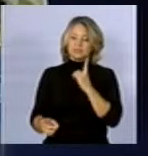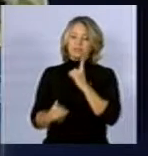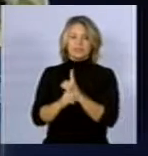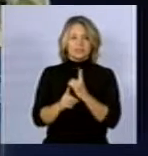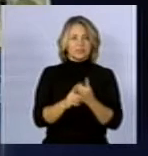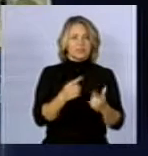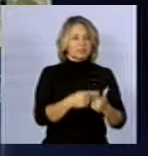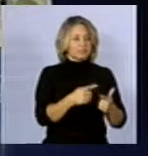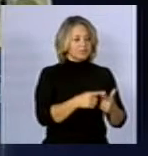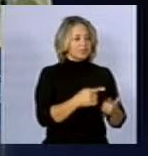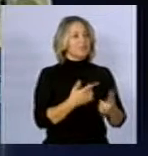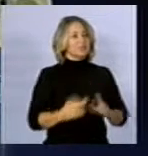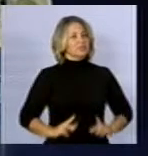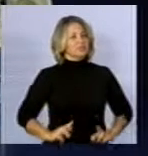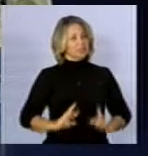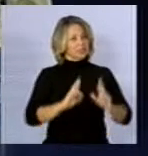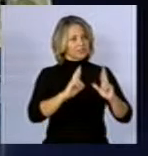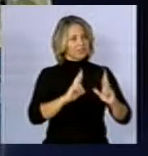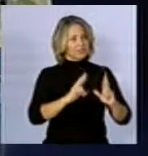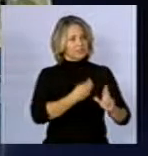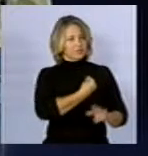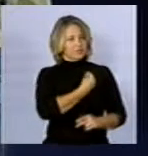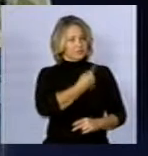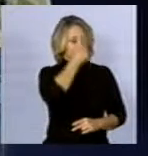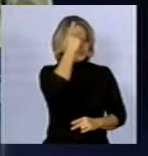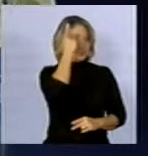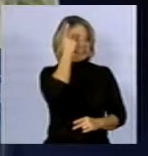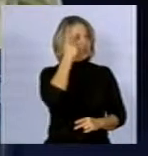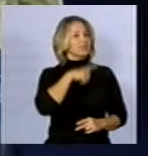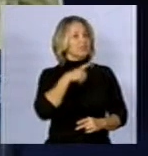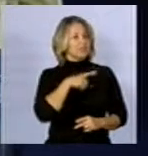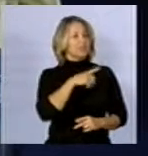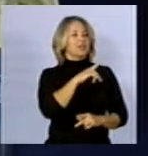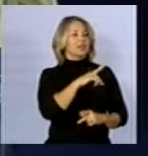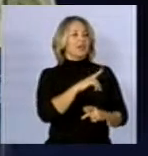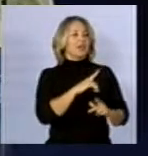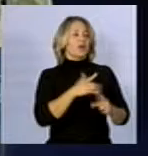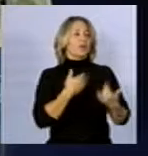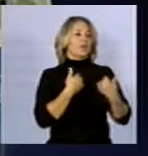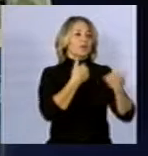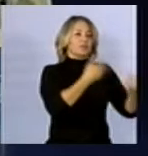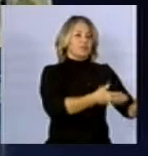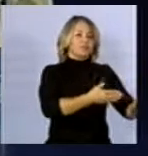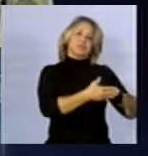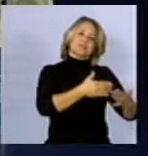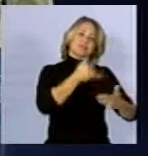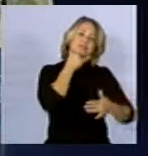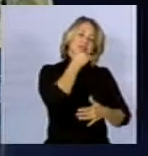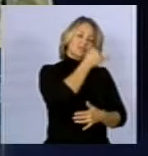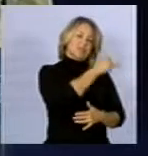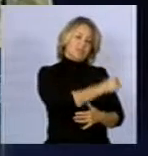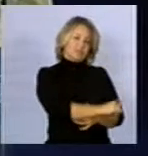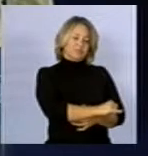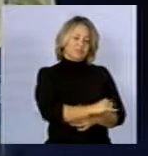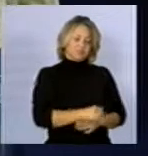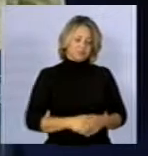eletromagnéticos e cânceres. A classificação da IARC, no grupo 2B, permanece.